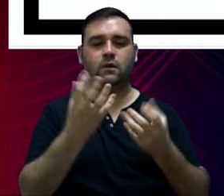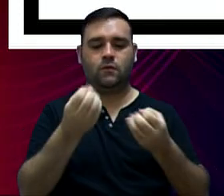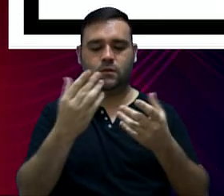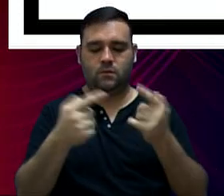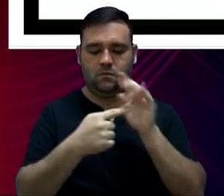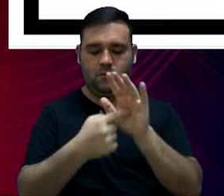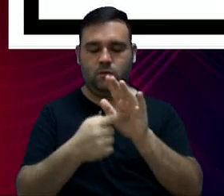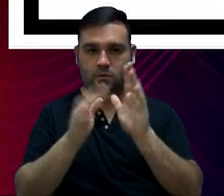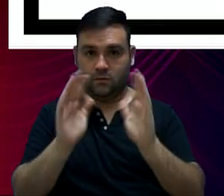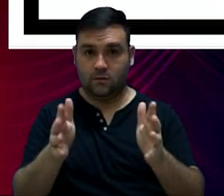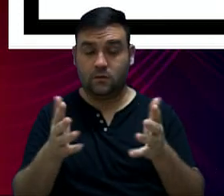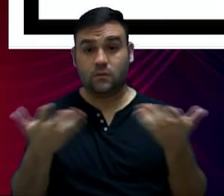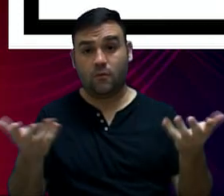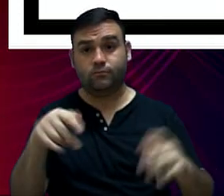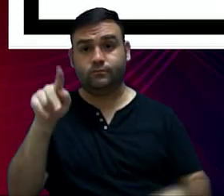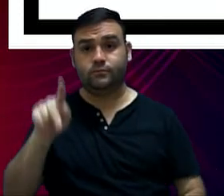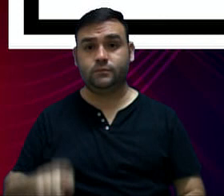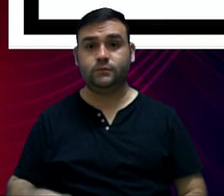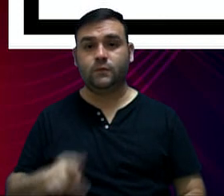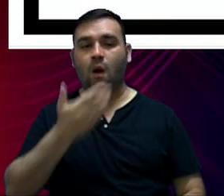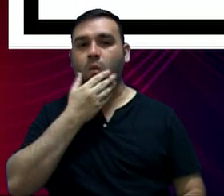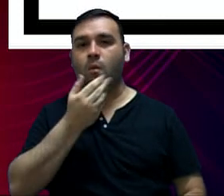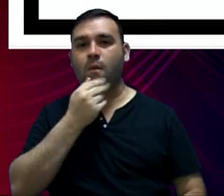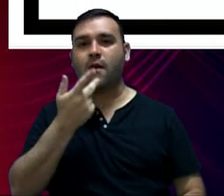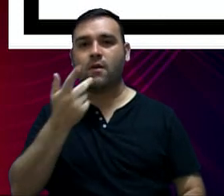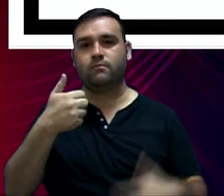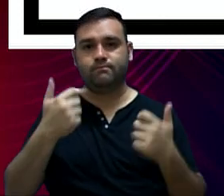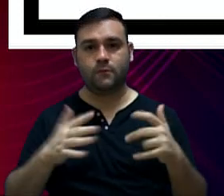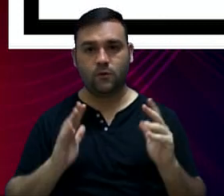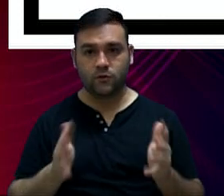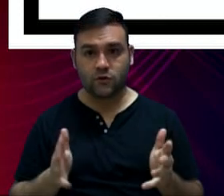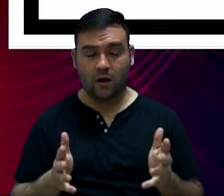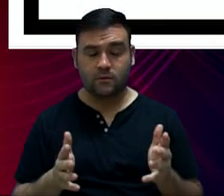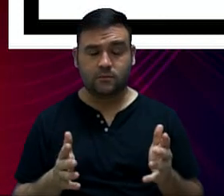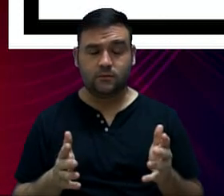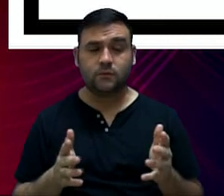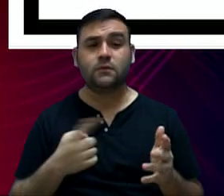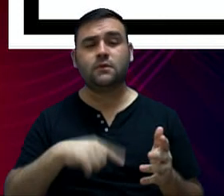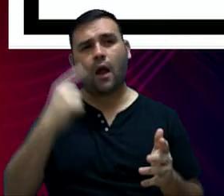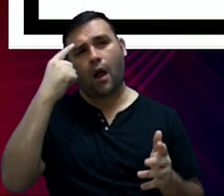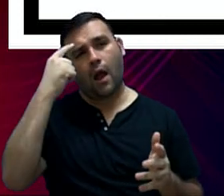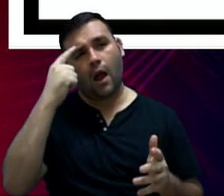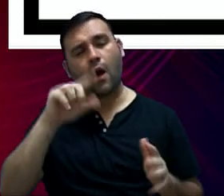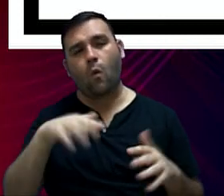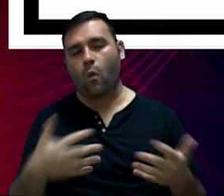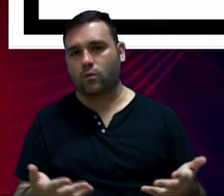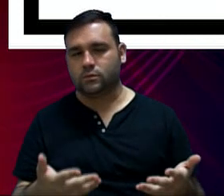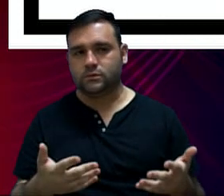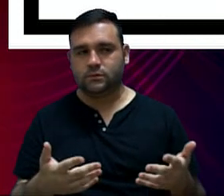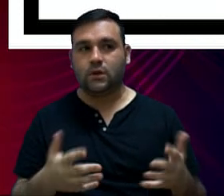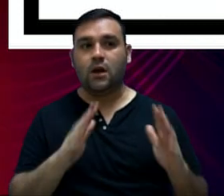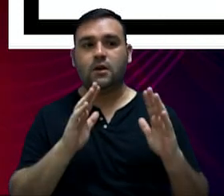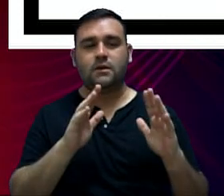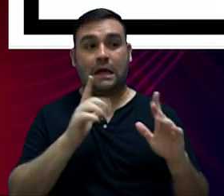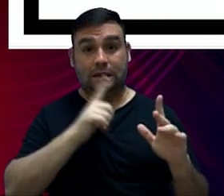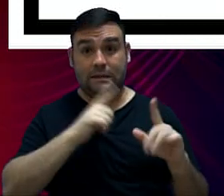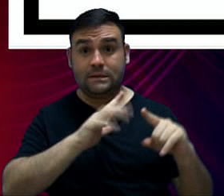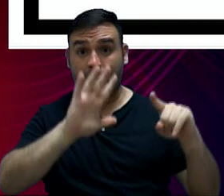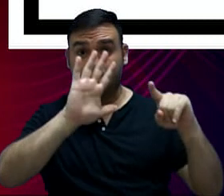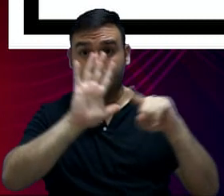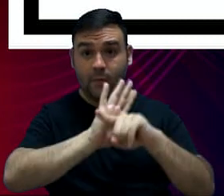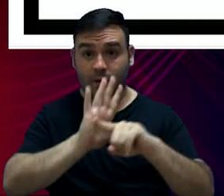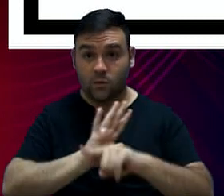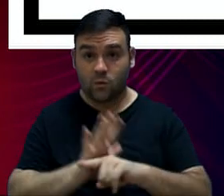apresentados. Como o presidente já mencionou, a intenção é que, assim que tiver perguntas,